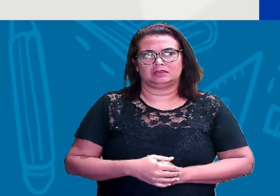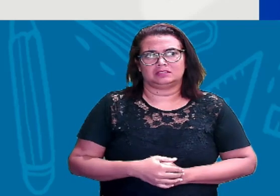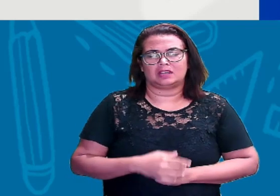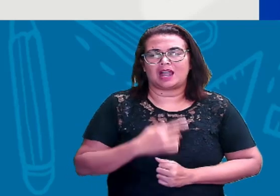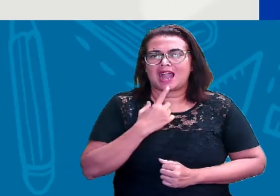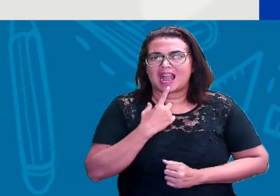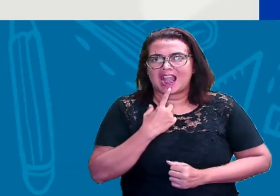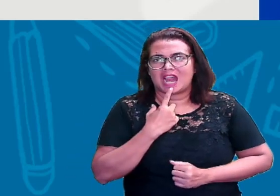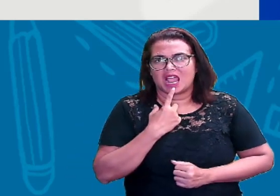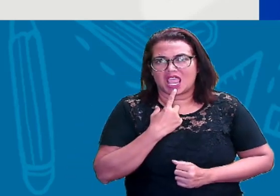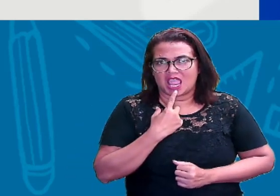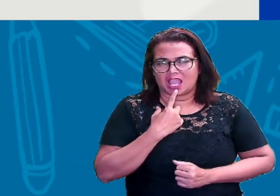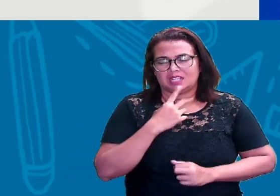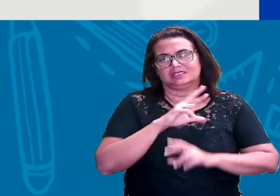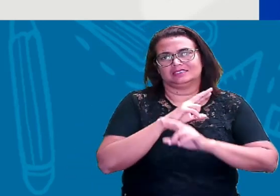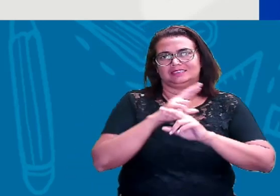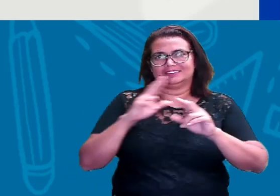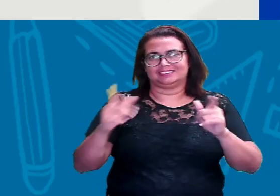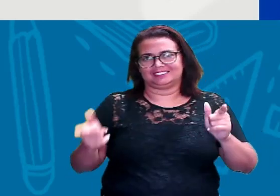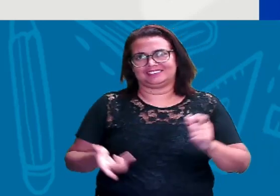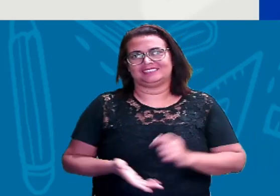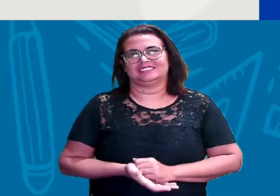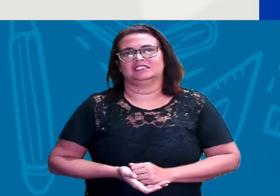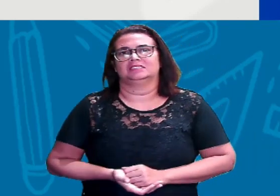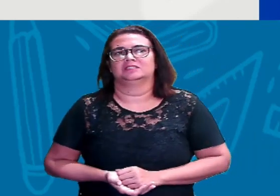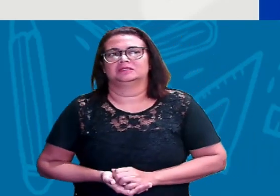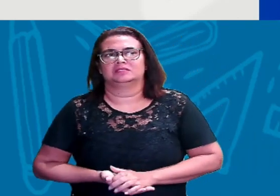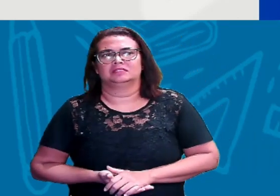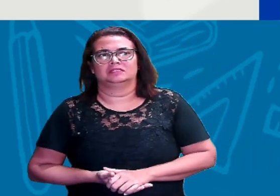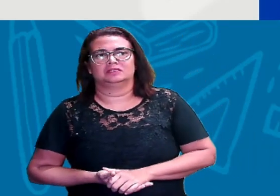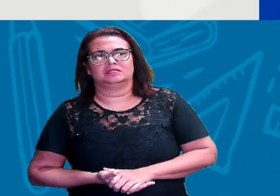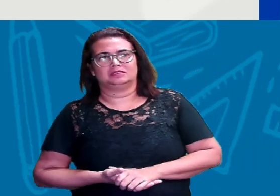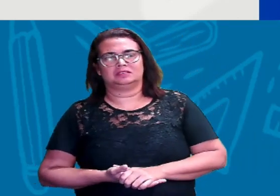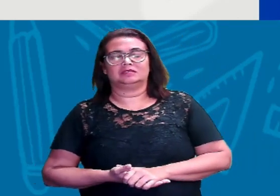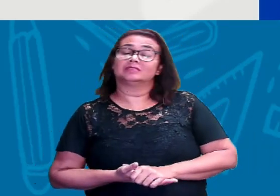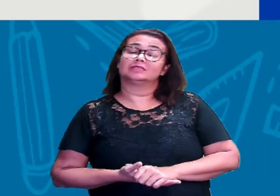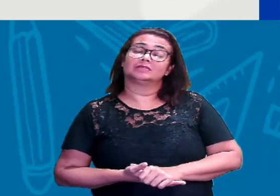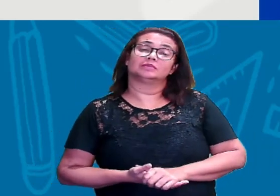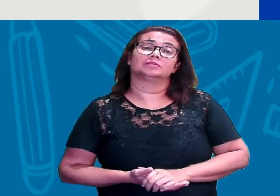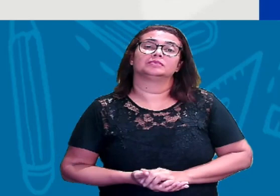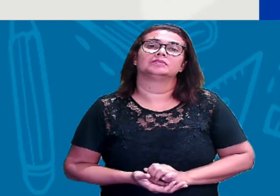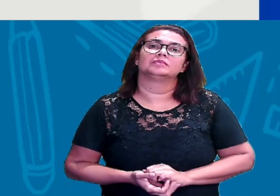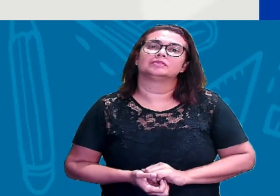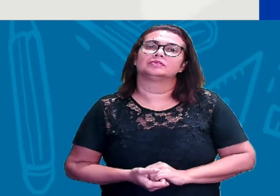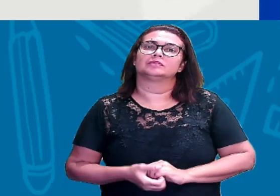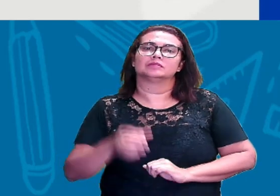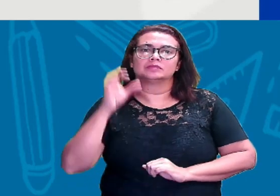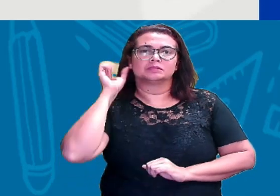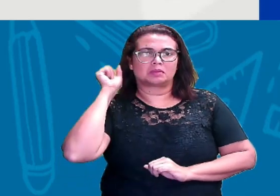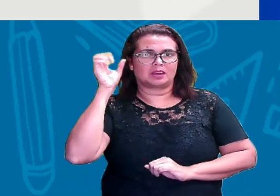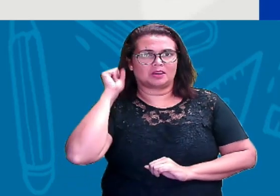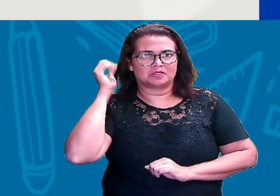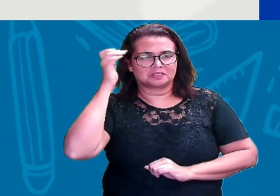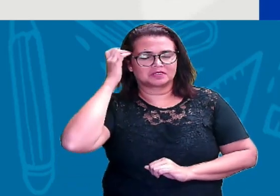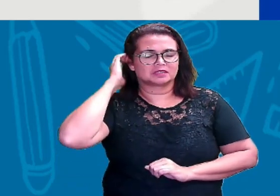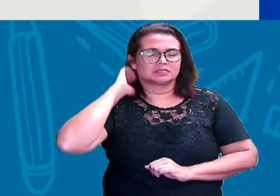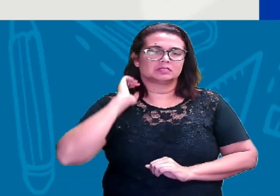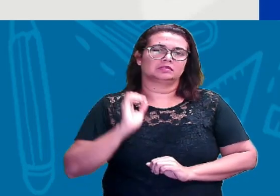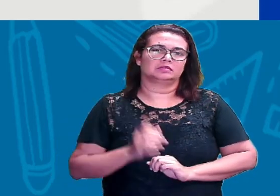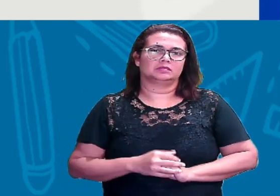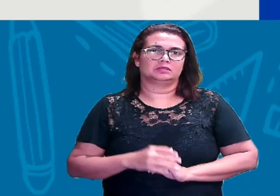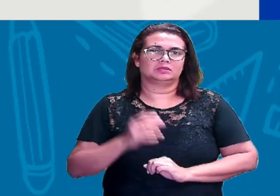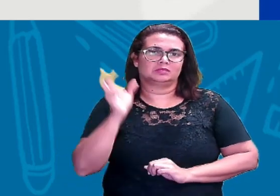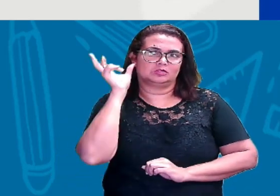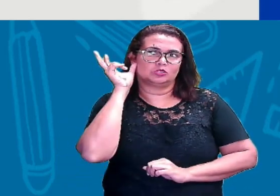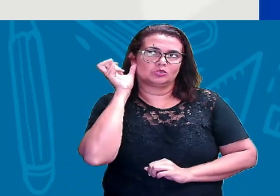dos dentes da parte superior da tua boca. Então, M, os lábios se tocam. M, a tua língua, a ponta